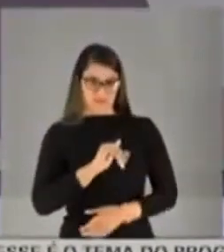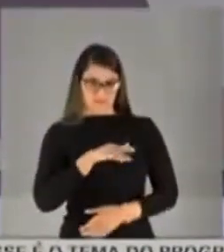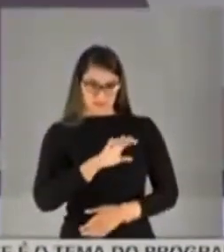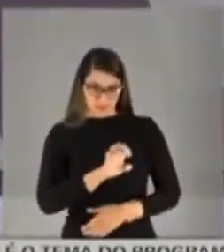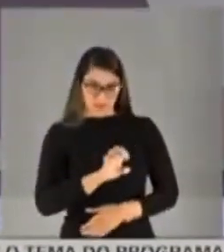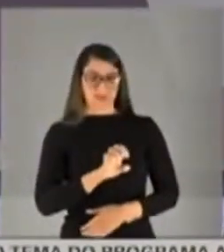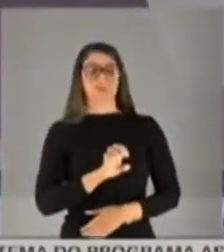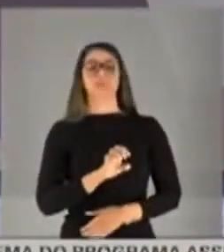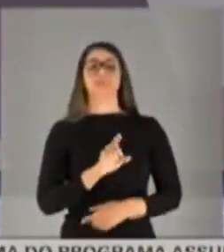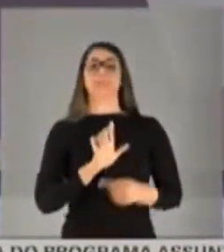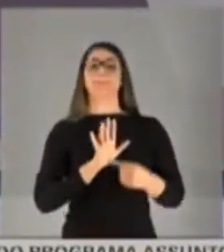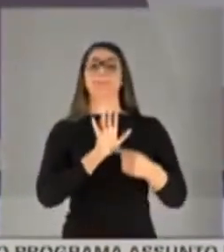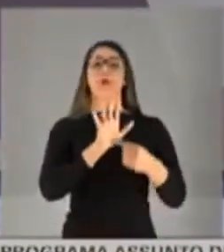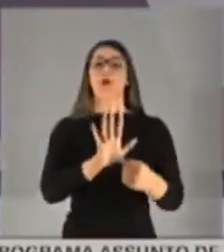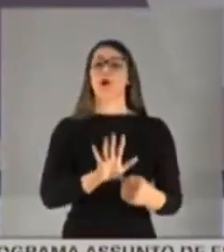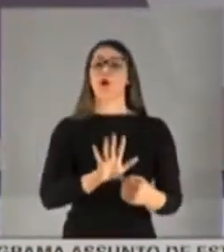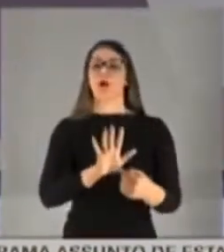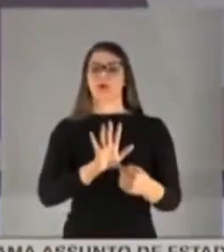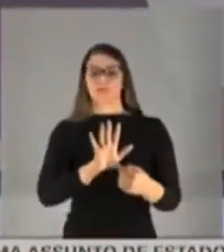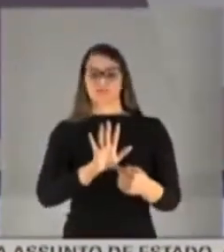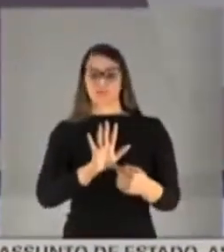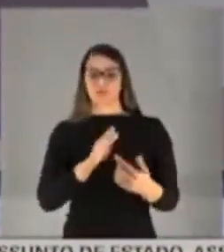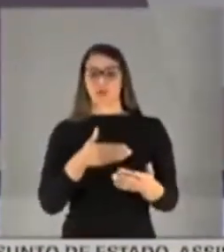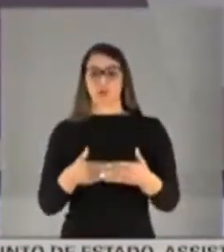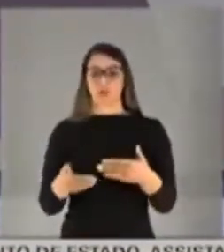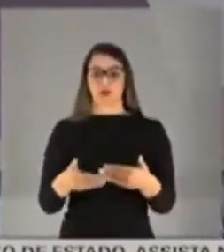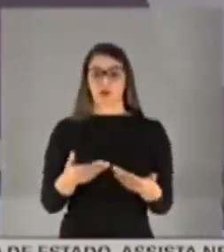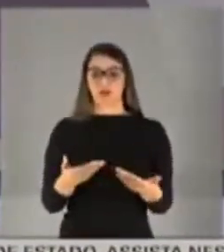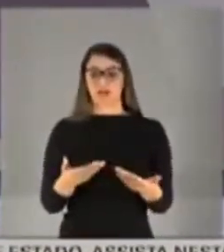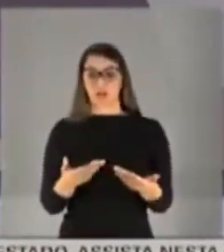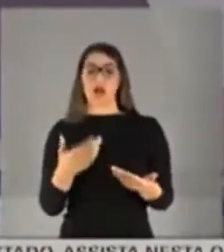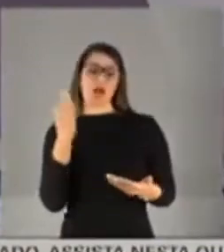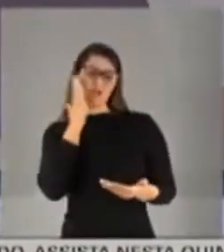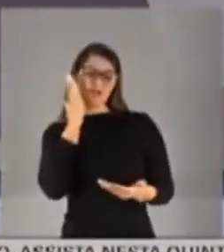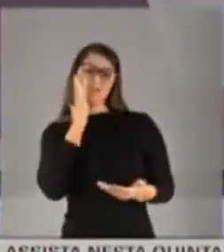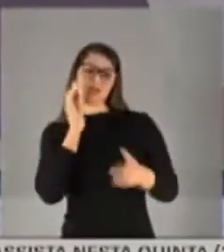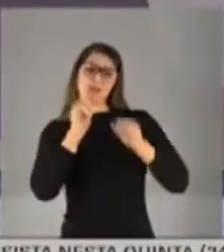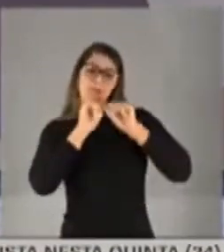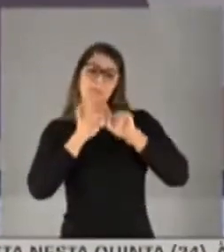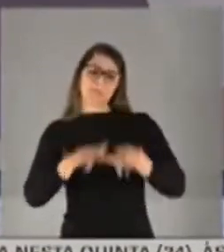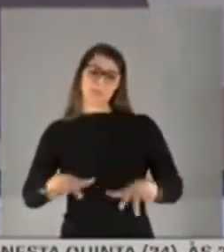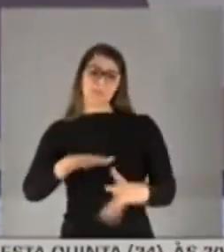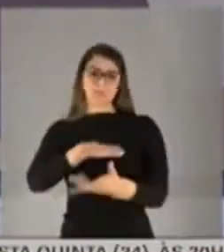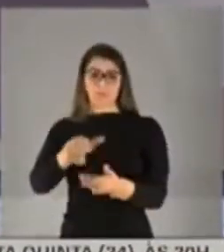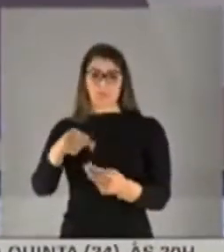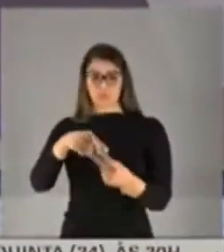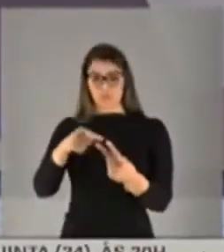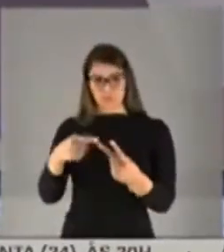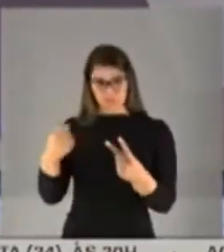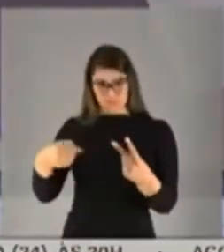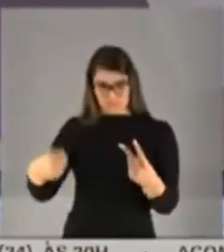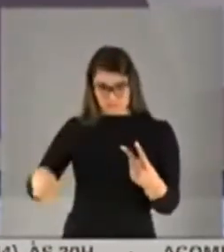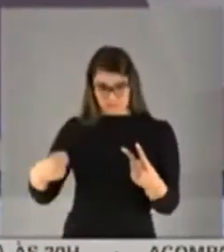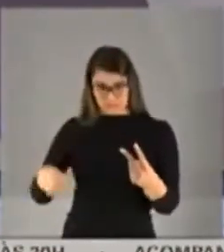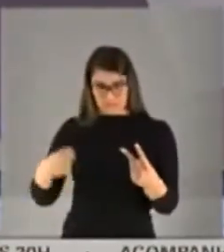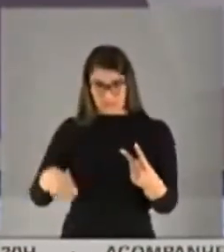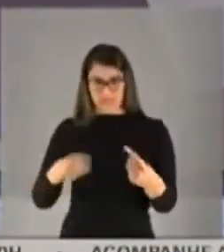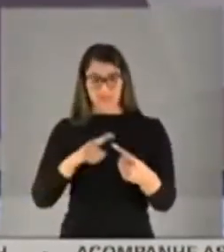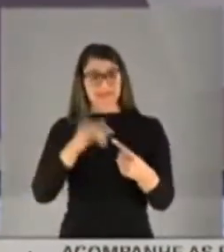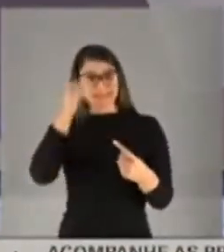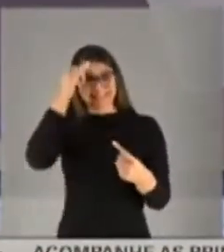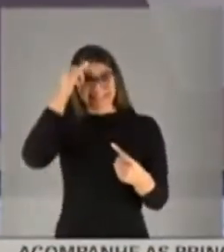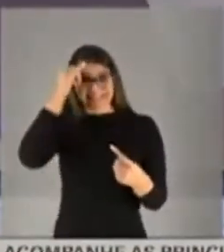eles apontam, nos permitem apontar e de qualquer forma, era uma pandemia, gente sabe que tem duas coisas que precisam ser feitas. lidar direto, tentar